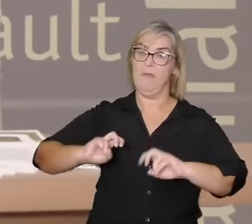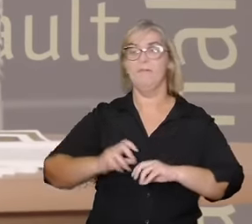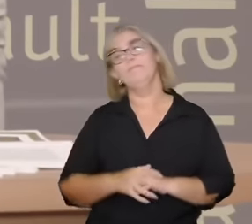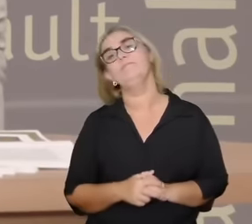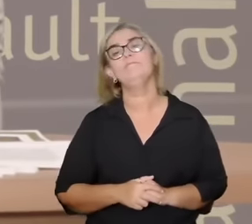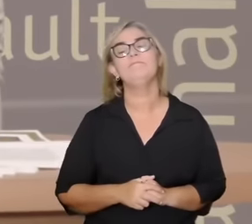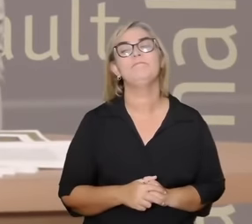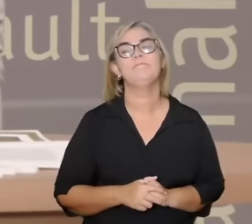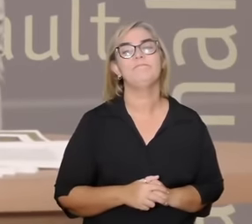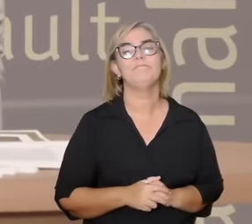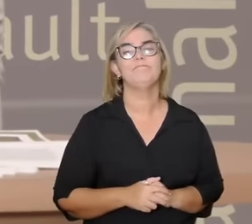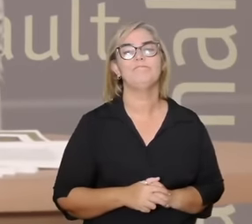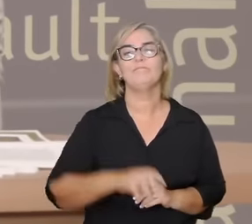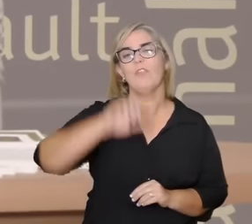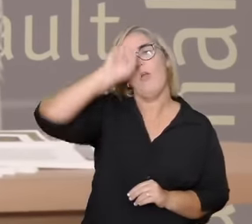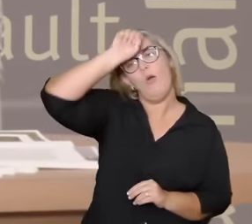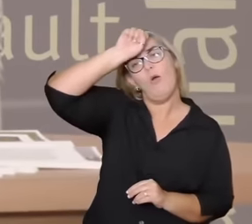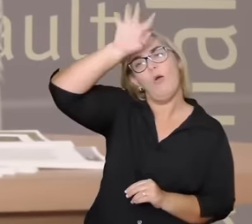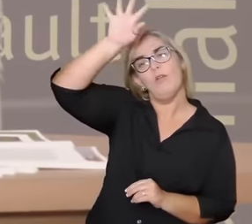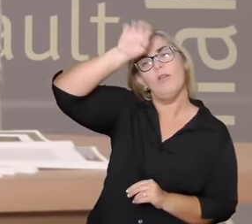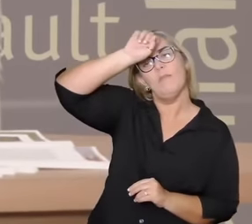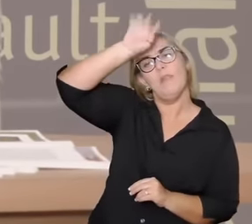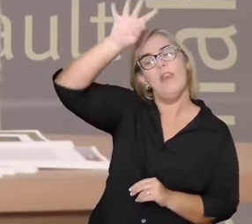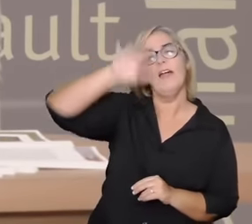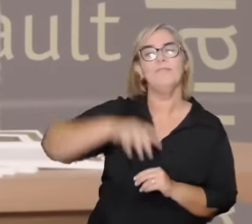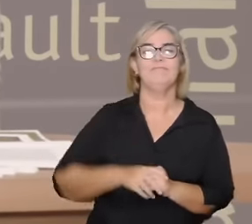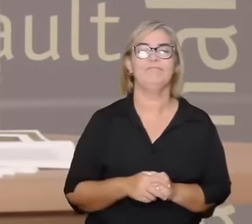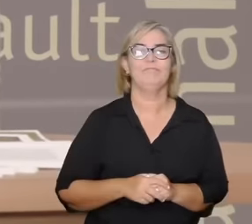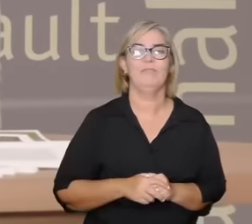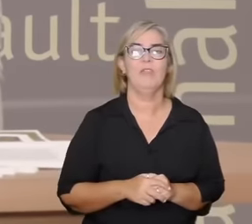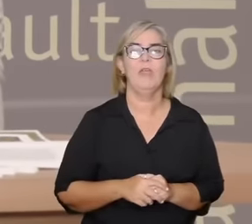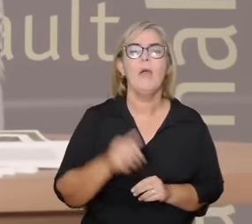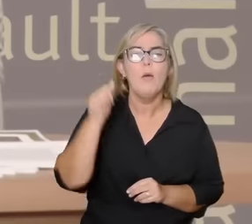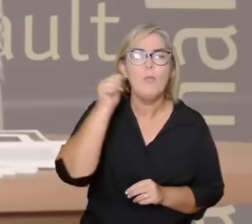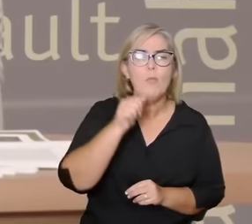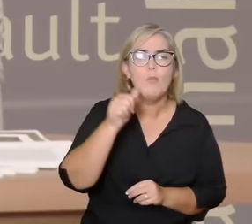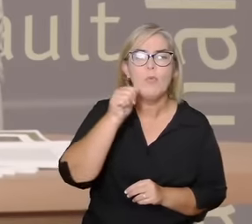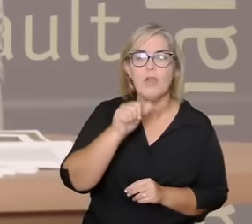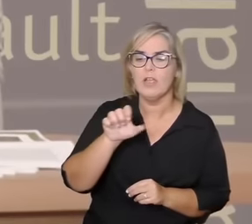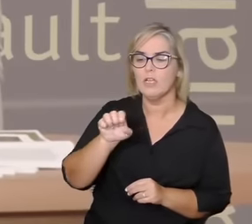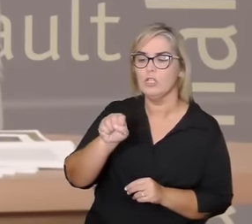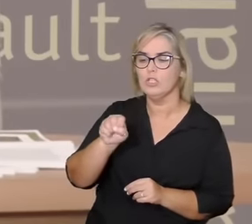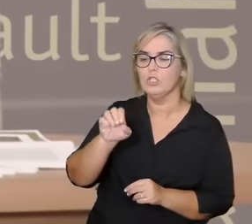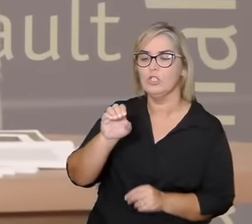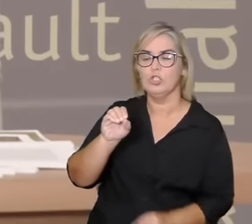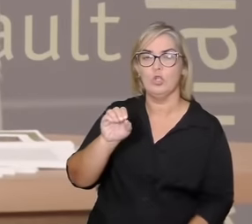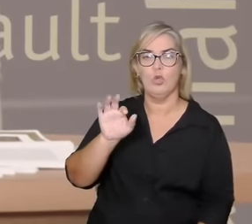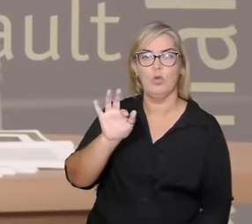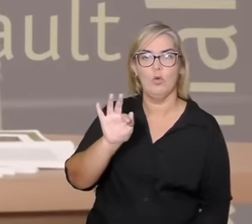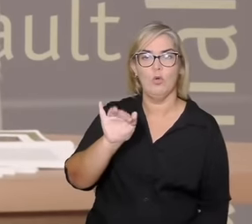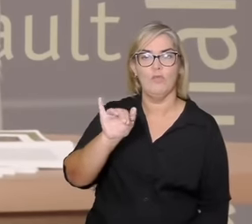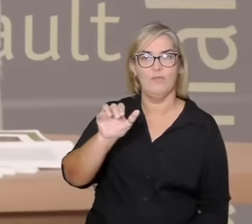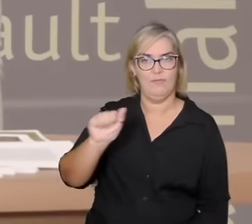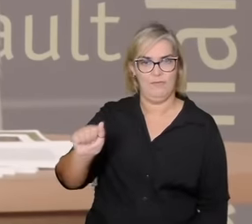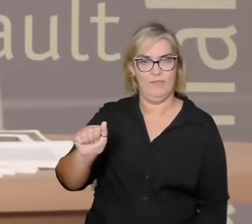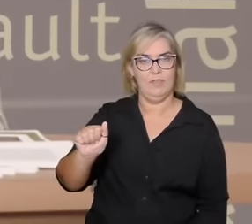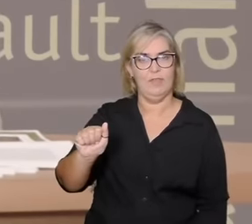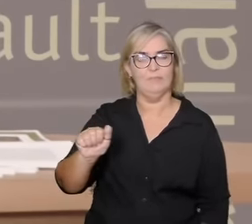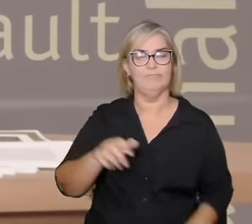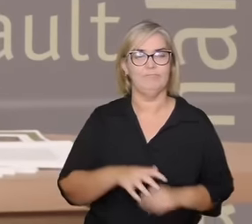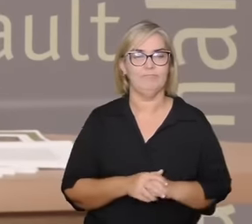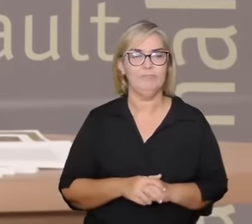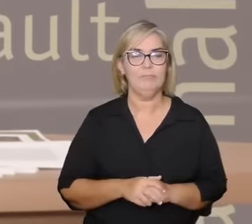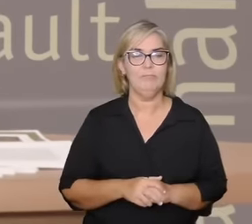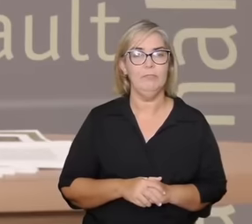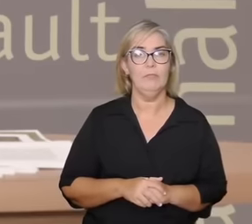Orumilá Sofio Lua lê uma filósofa que tem um livro muito interessante chamado Sócrates e Orumilá Orumilá é o